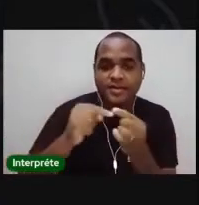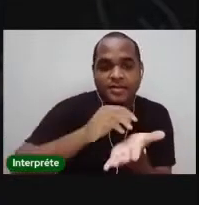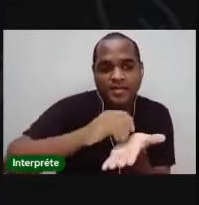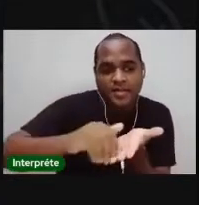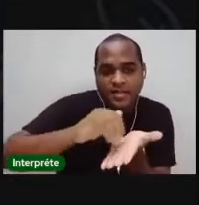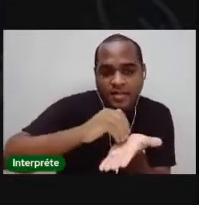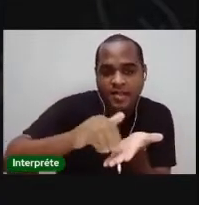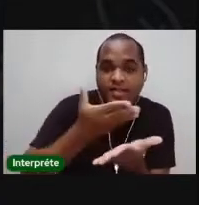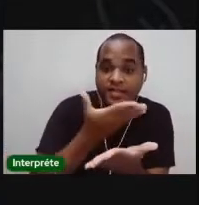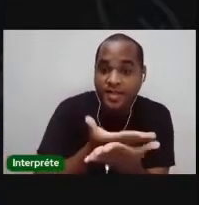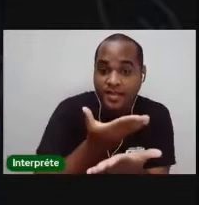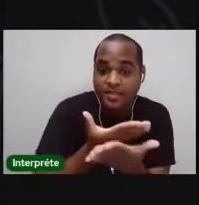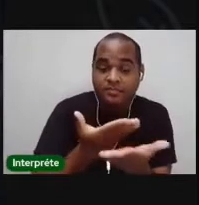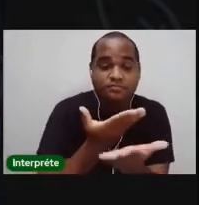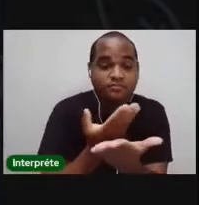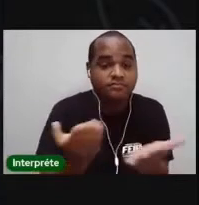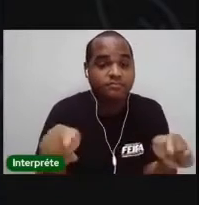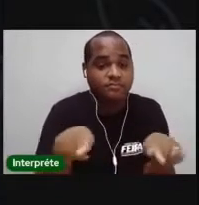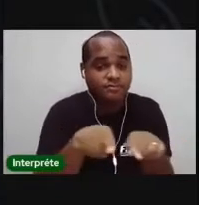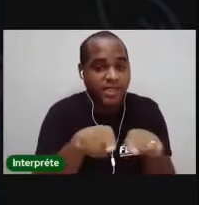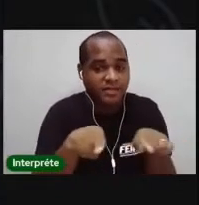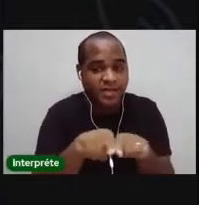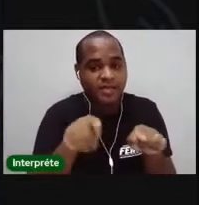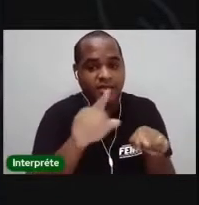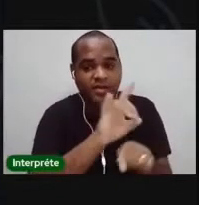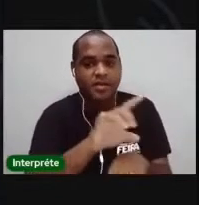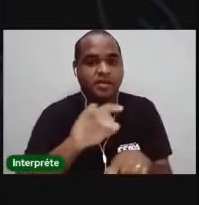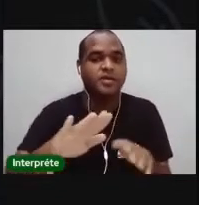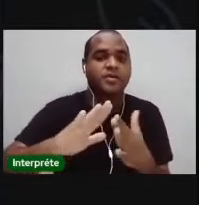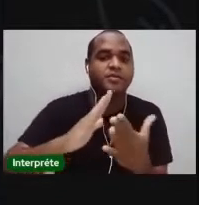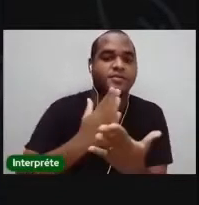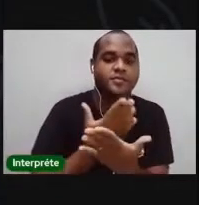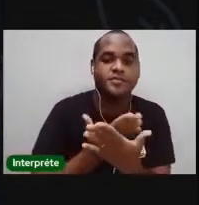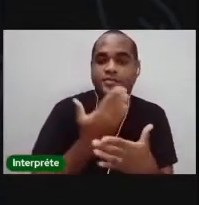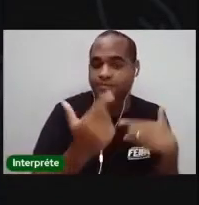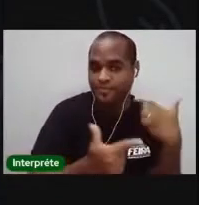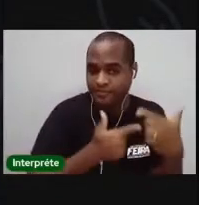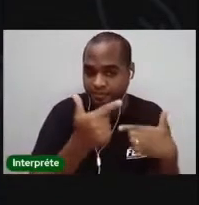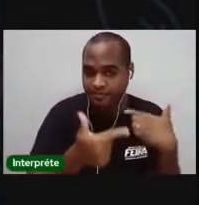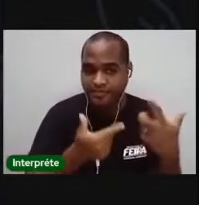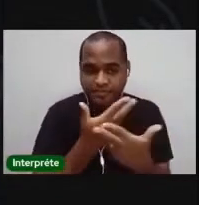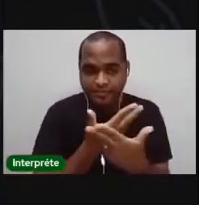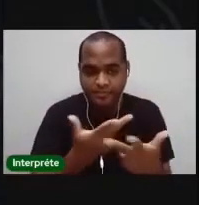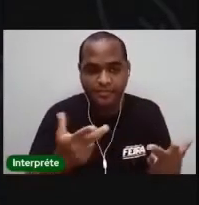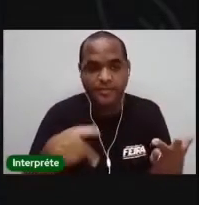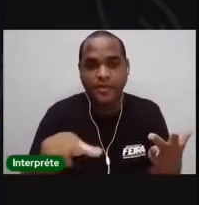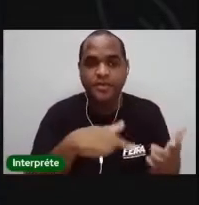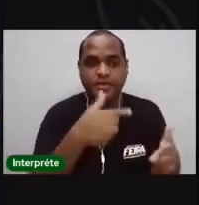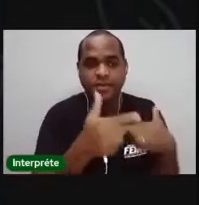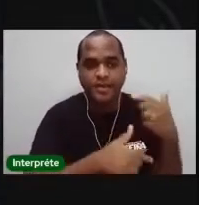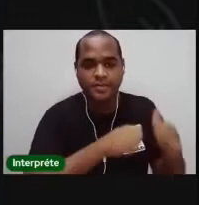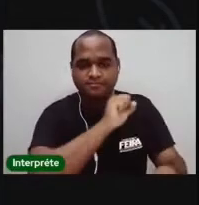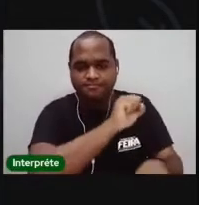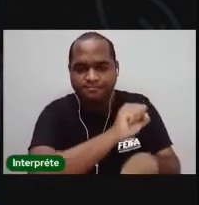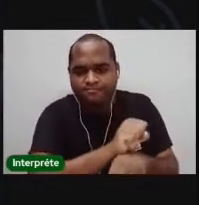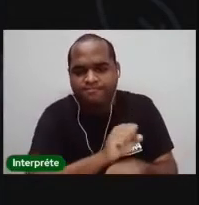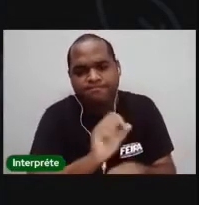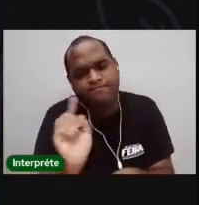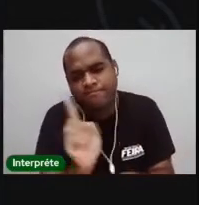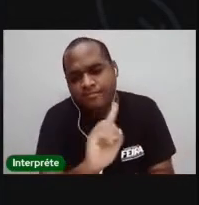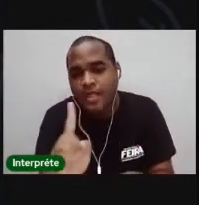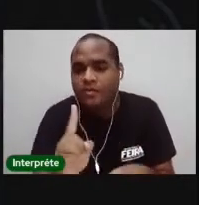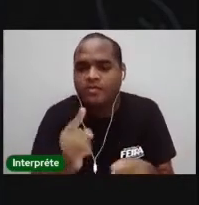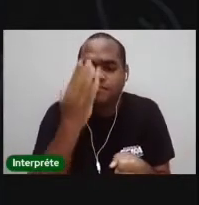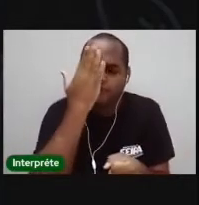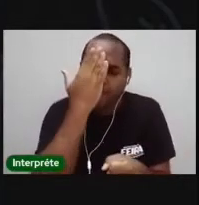assim como as escolas de vocês também estarão fazendo esse trabalho. Então, a gente não pode parar. A nossa situação é muito delicada.